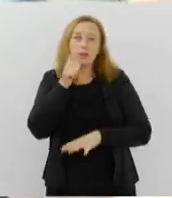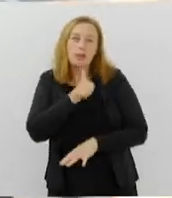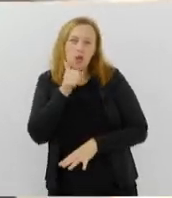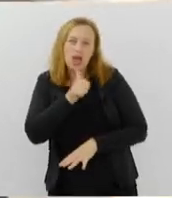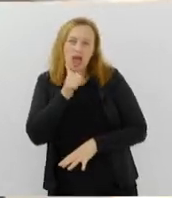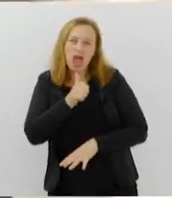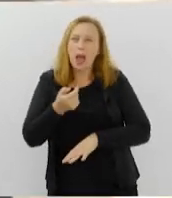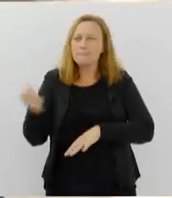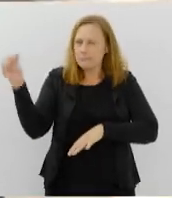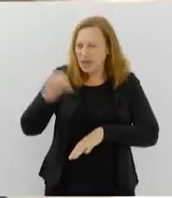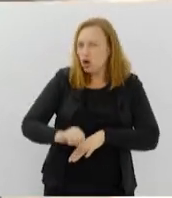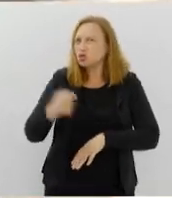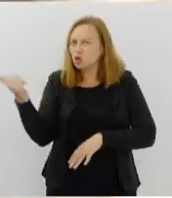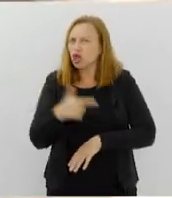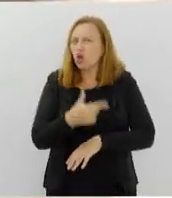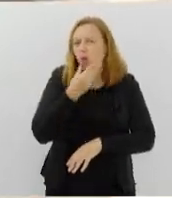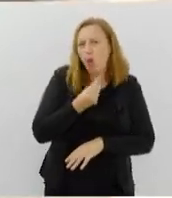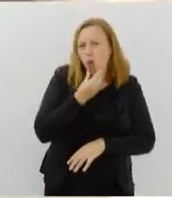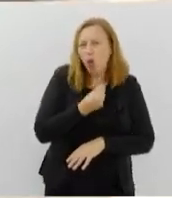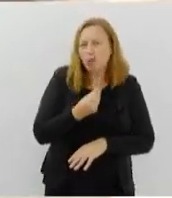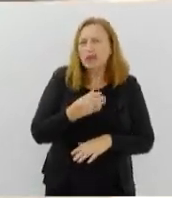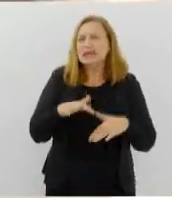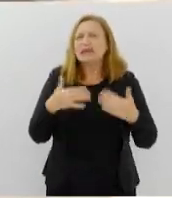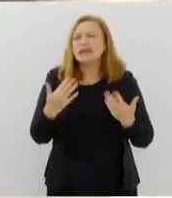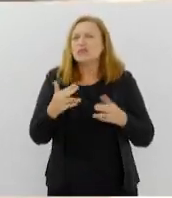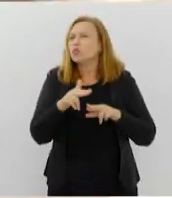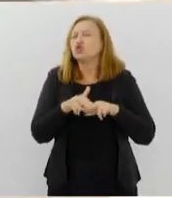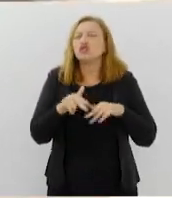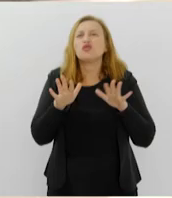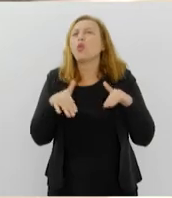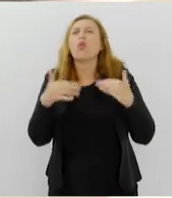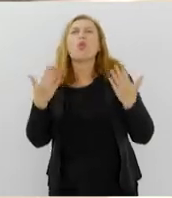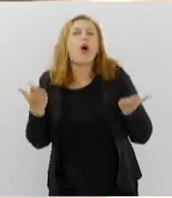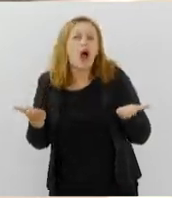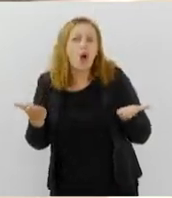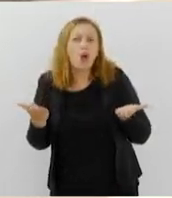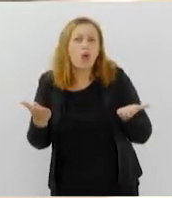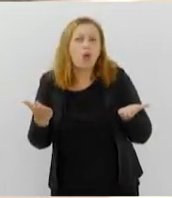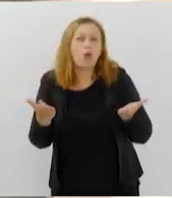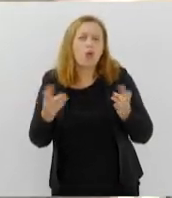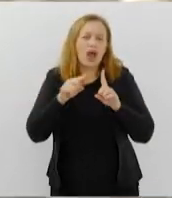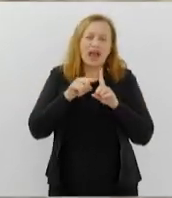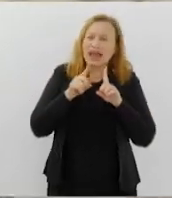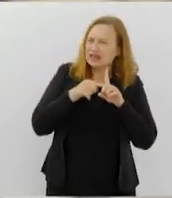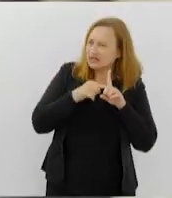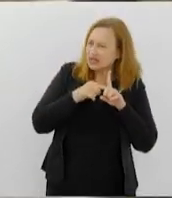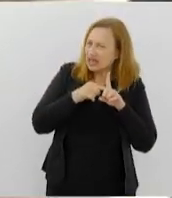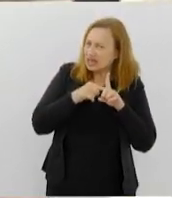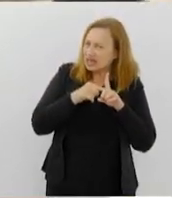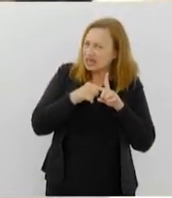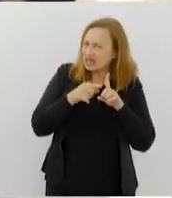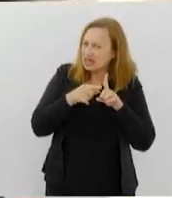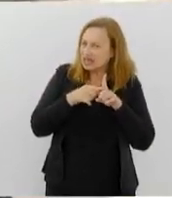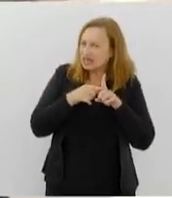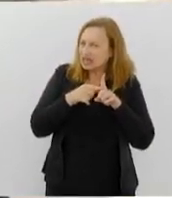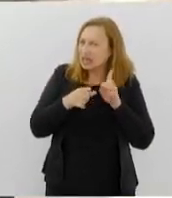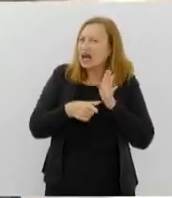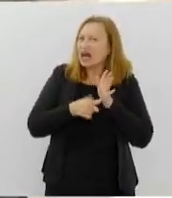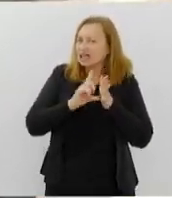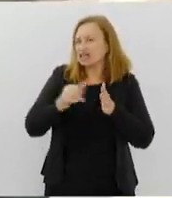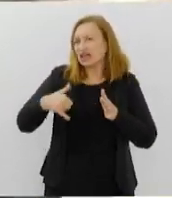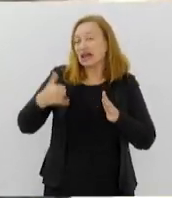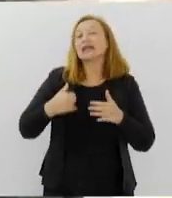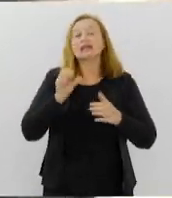um pouco pior do que os homens. Isso se deve à chamada gravidez precoce? A gravidez vai